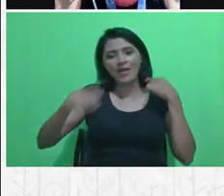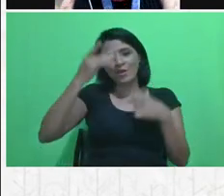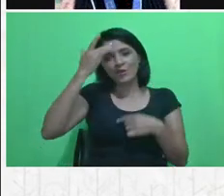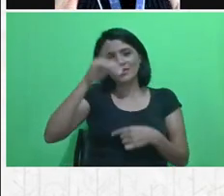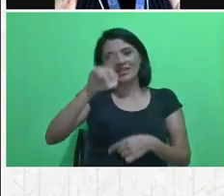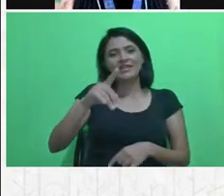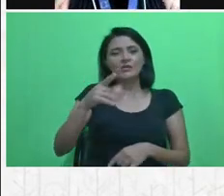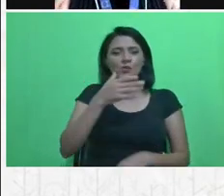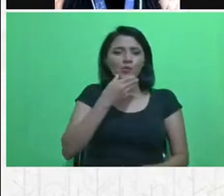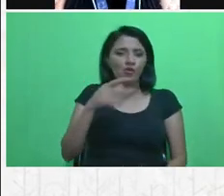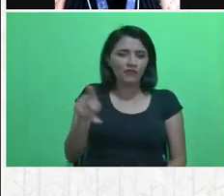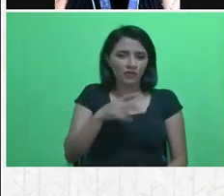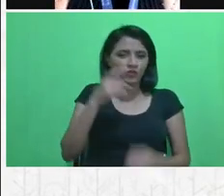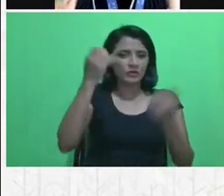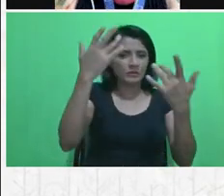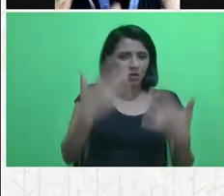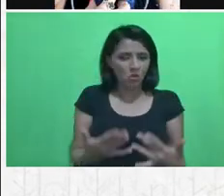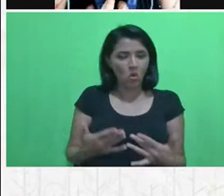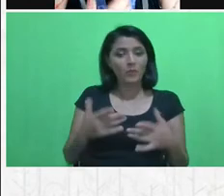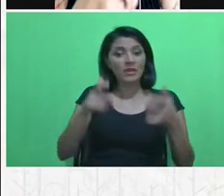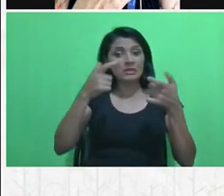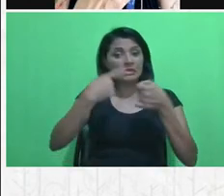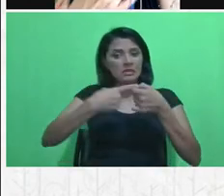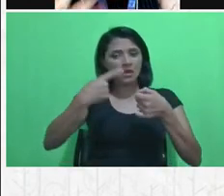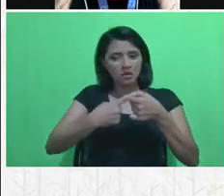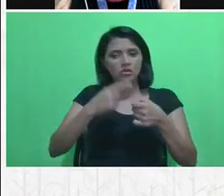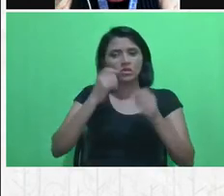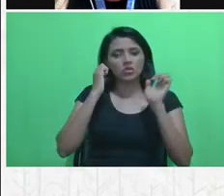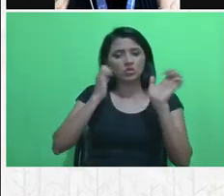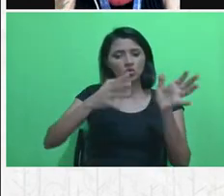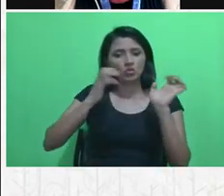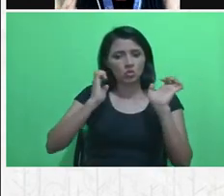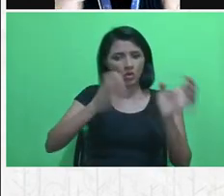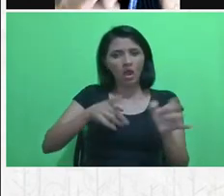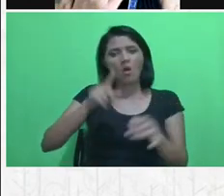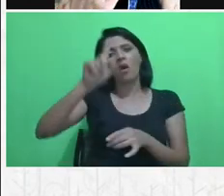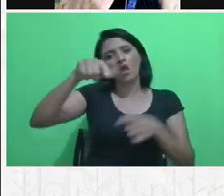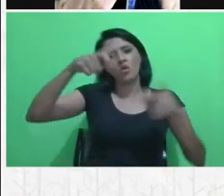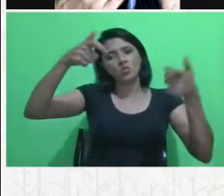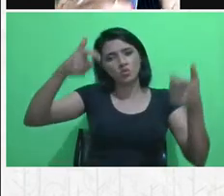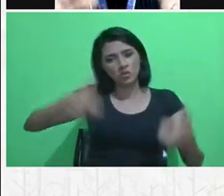mas a cidade estrutural é um território que, né, eu considero